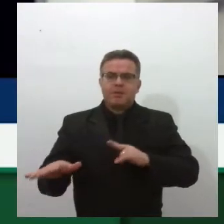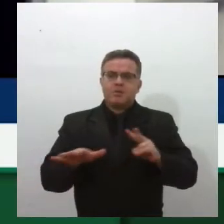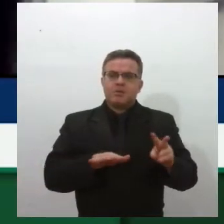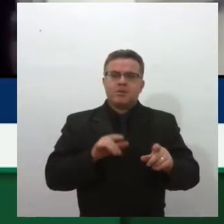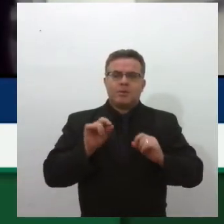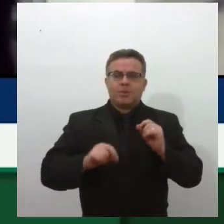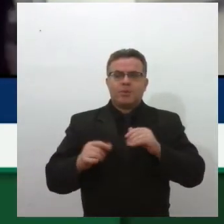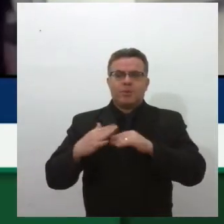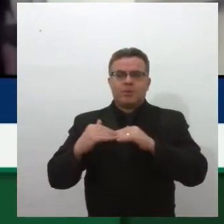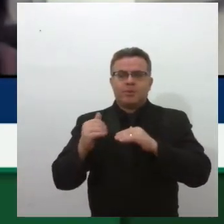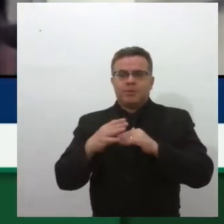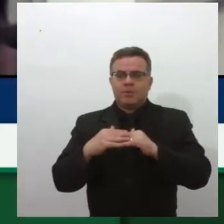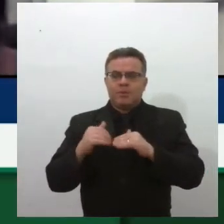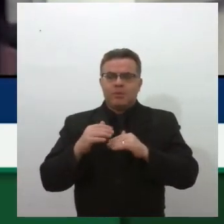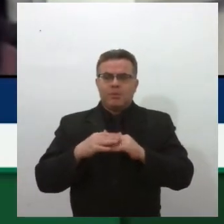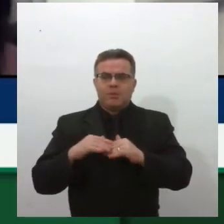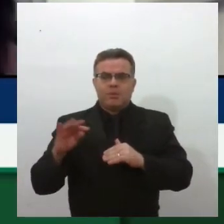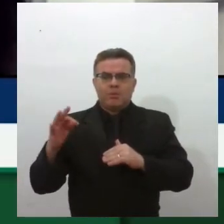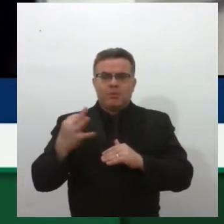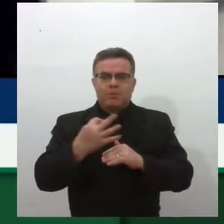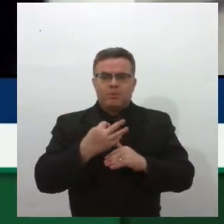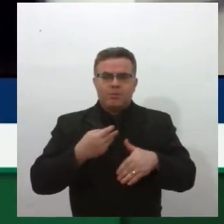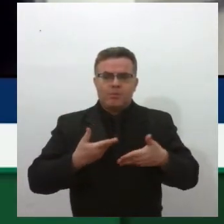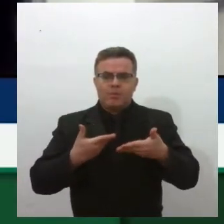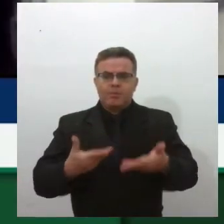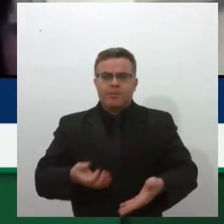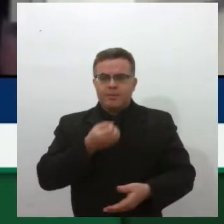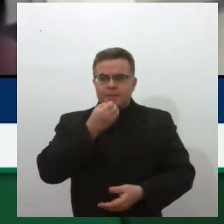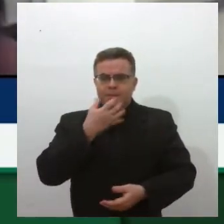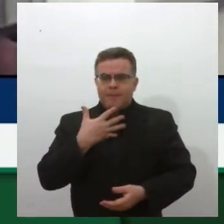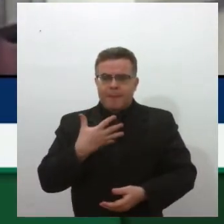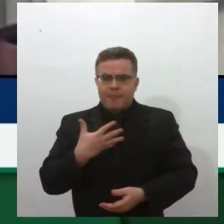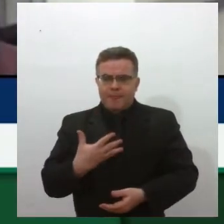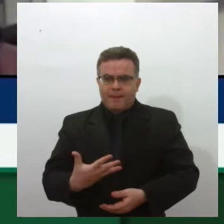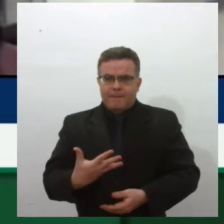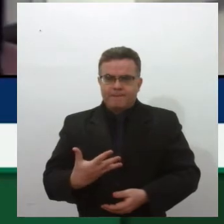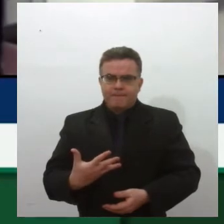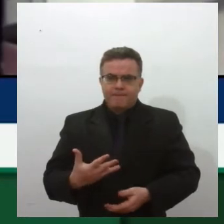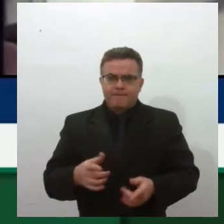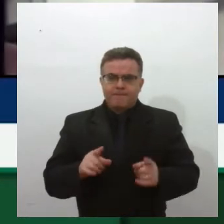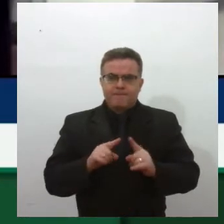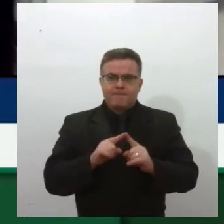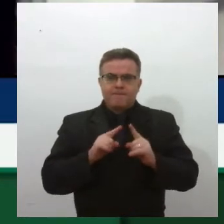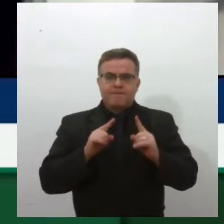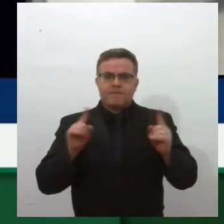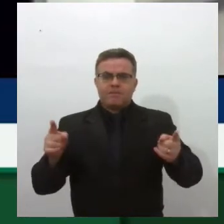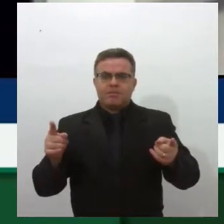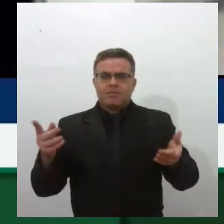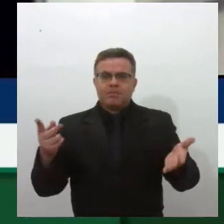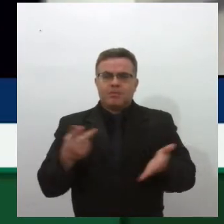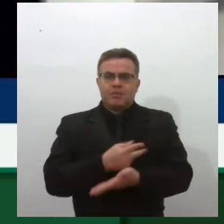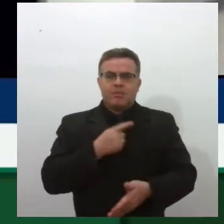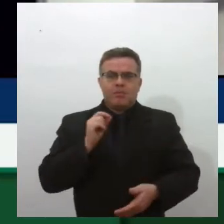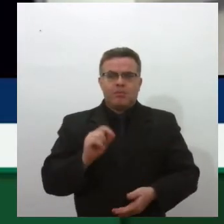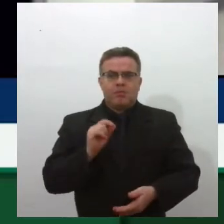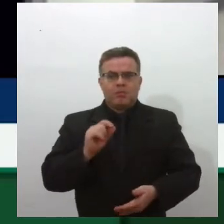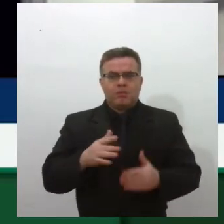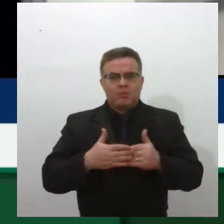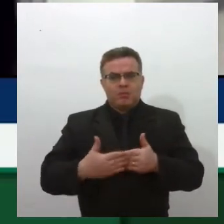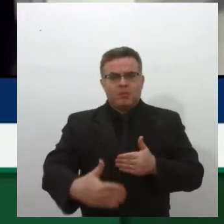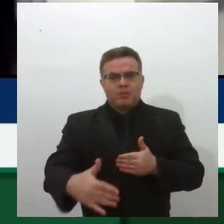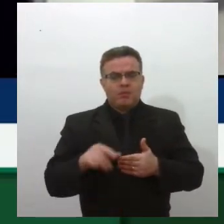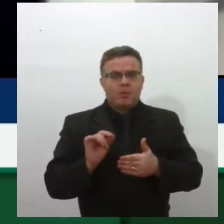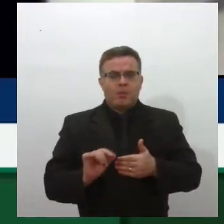acolhida, todos me receberam muito bem, só que o que acontece, que depois disso,